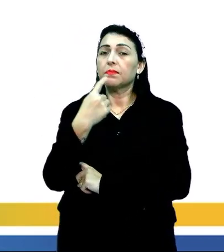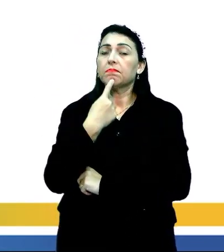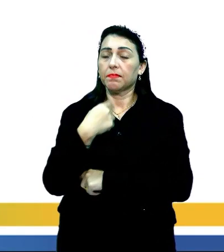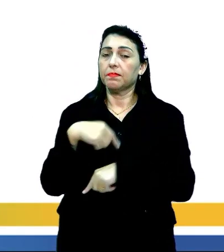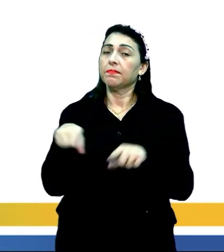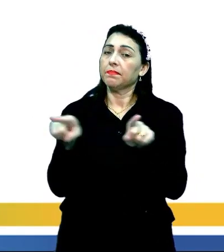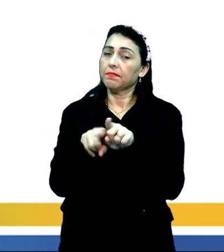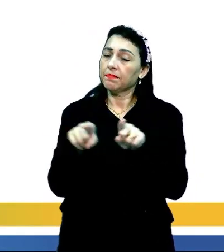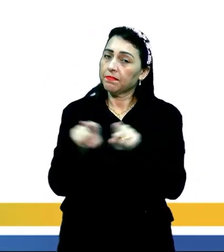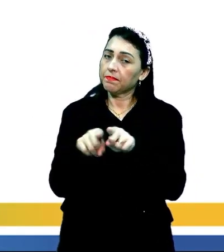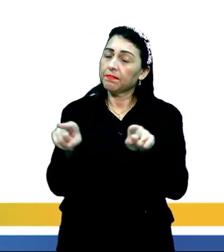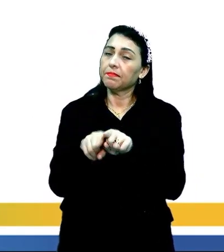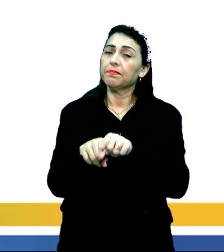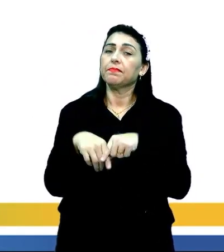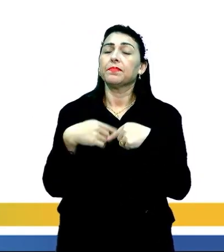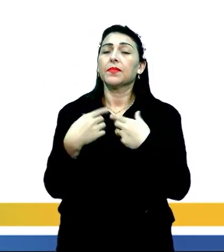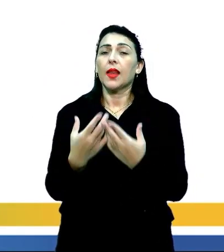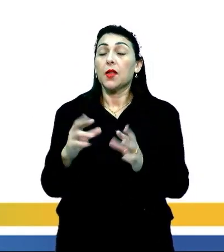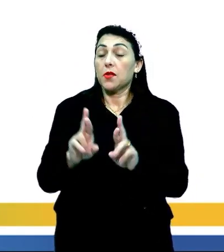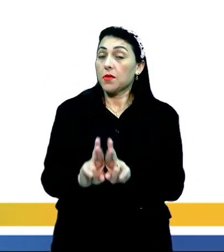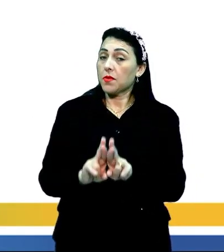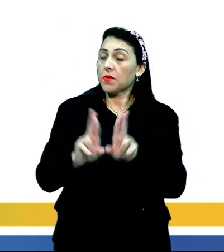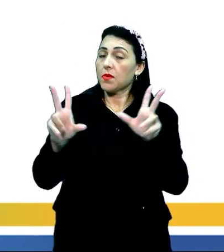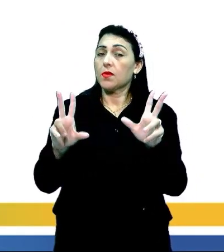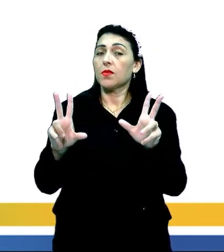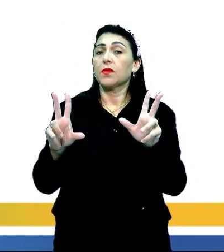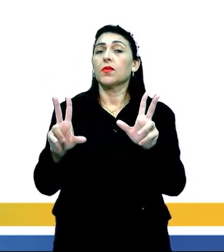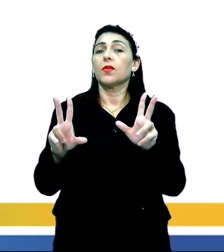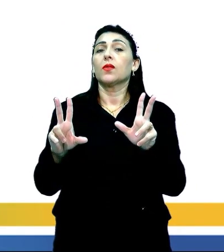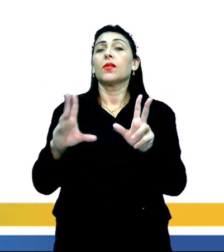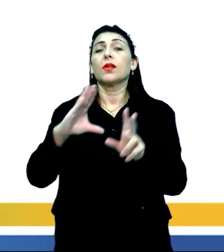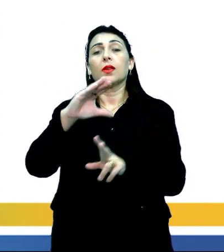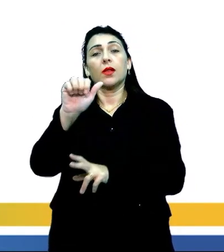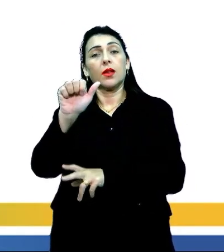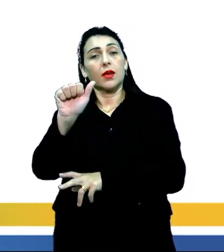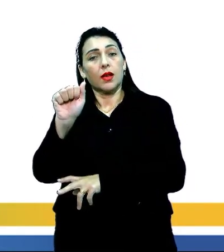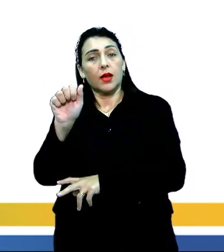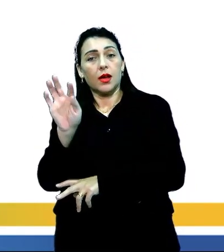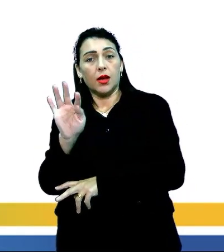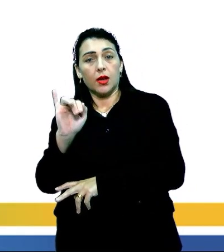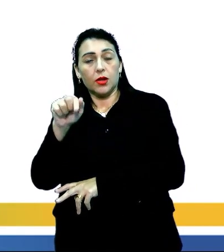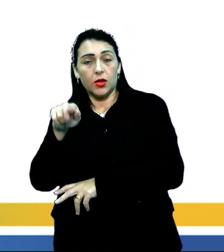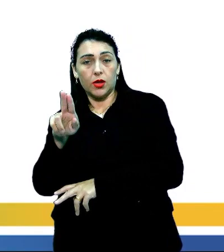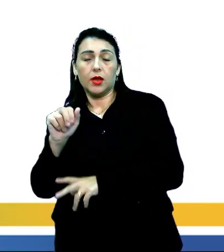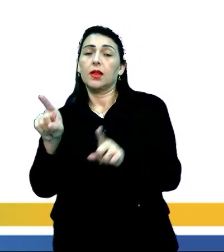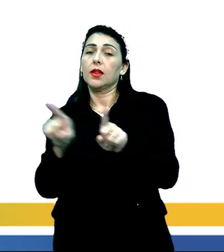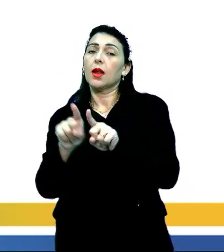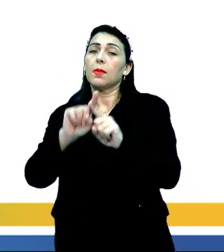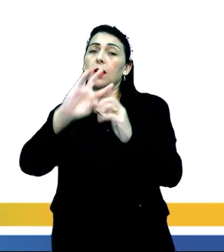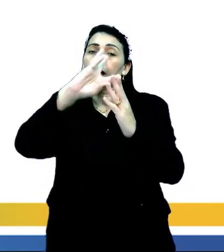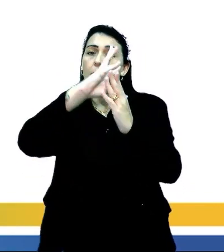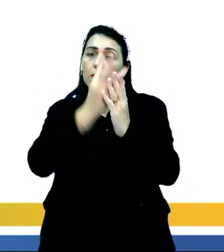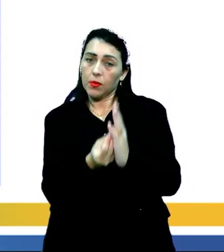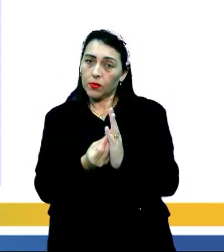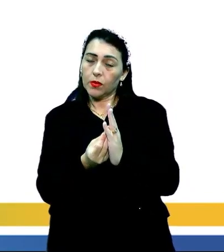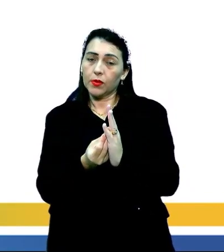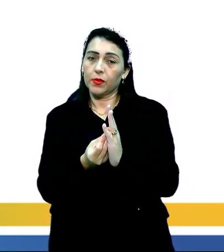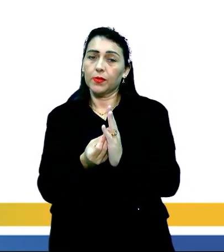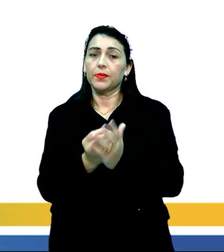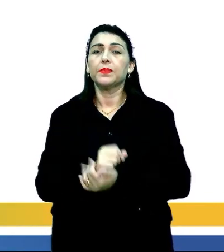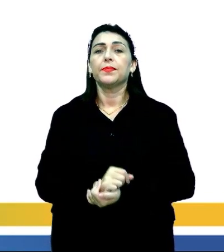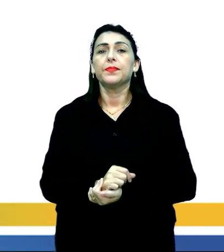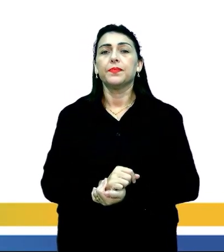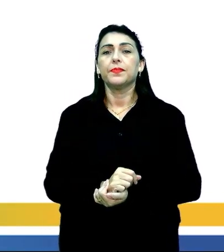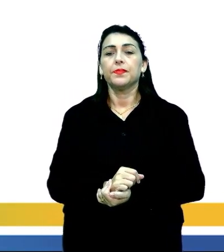também, como eu disse antes, é bem diferente do domínio da Caatinga e do domínio Amazônio.